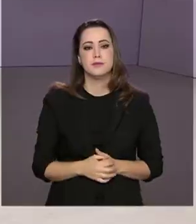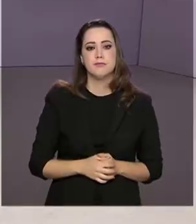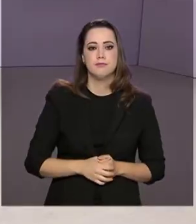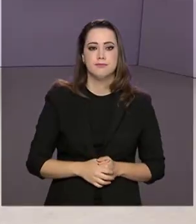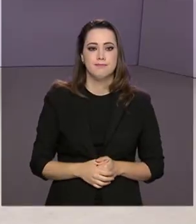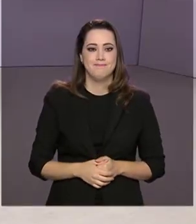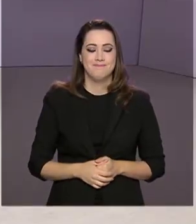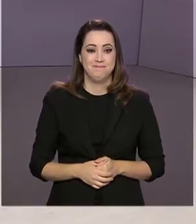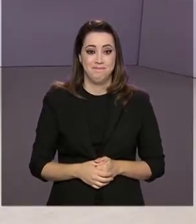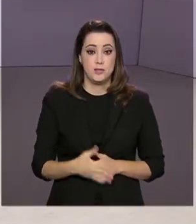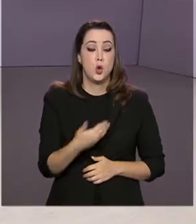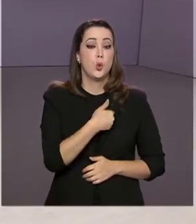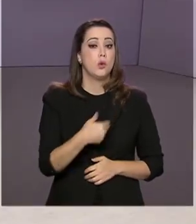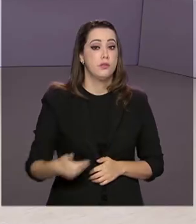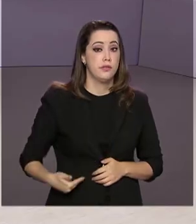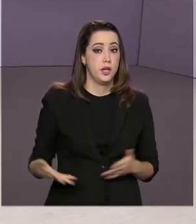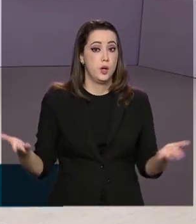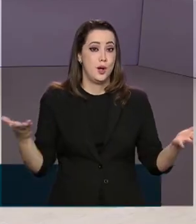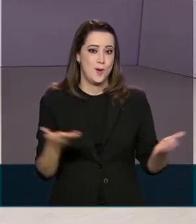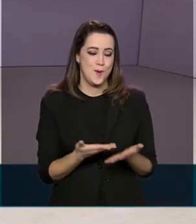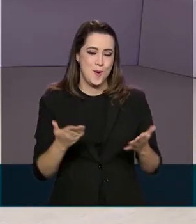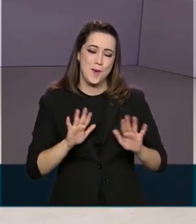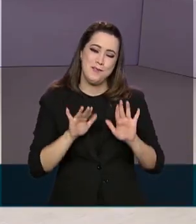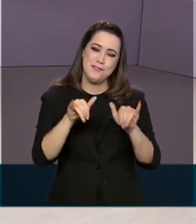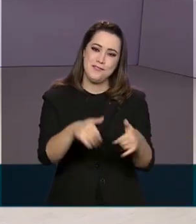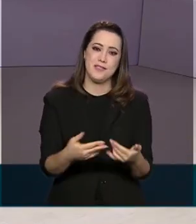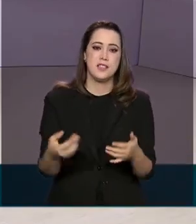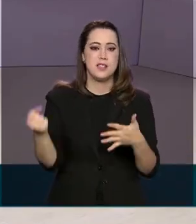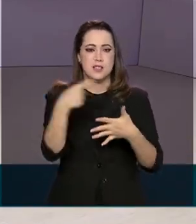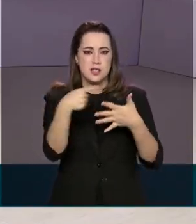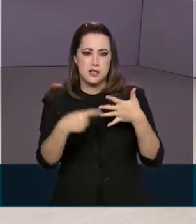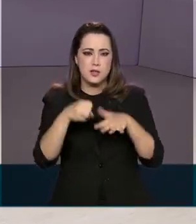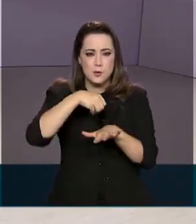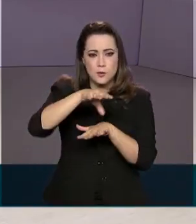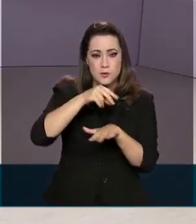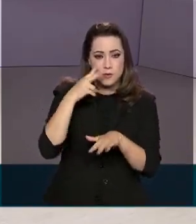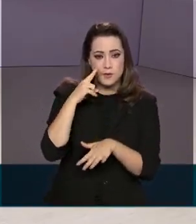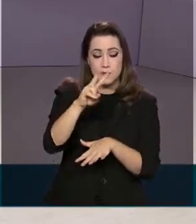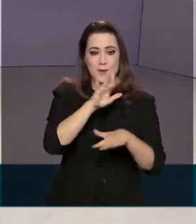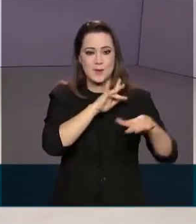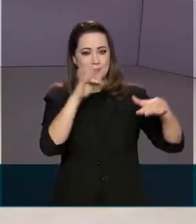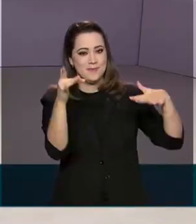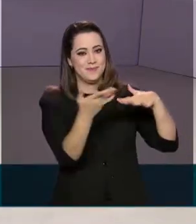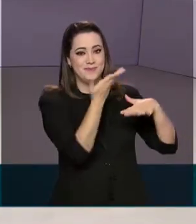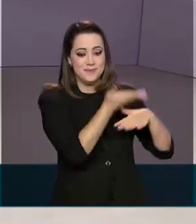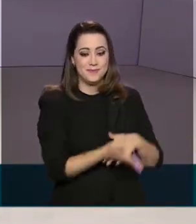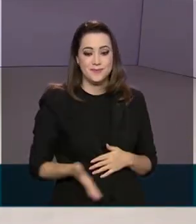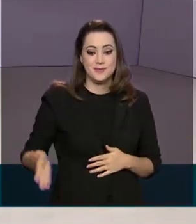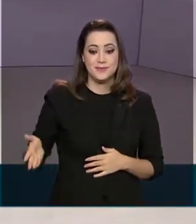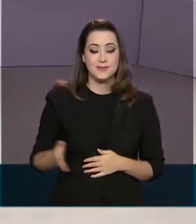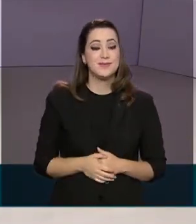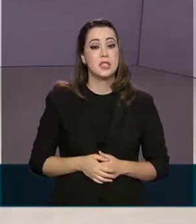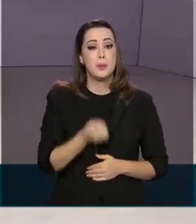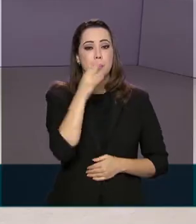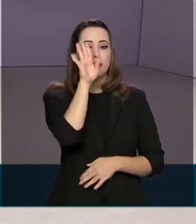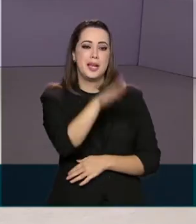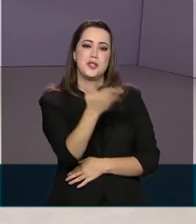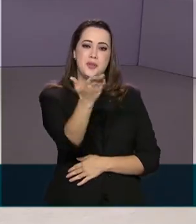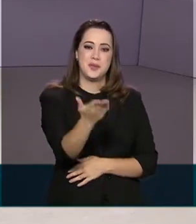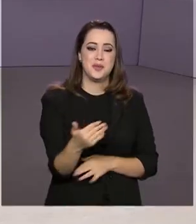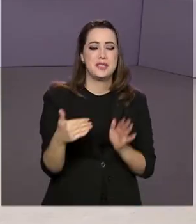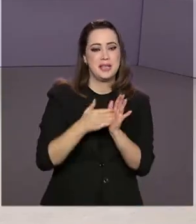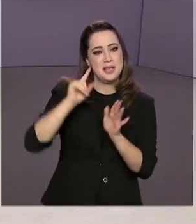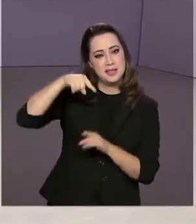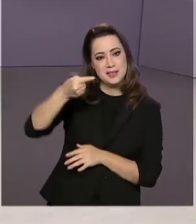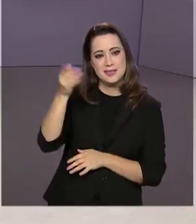E o Governo Agora fica por aqui. Essas e outras notícias você confere seguindo nossas redes sociais. Uma boa tarde para você